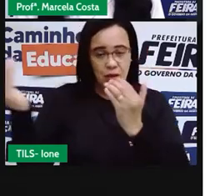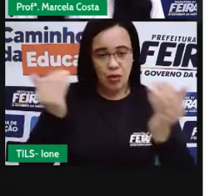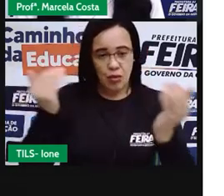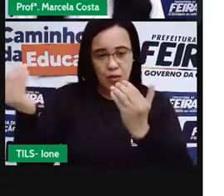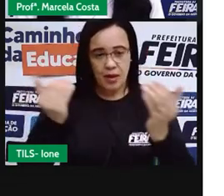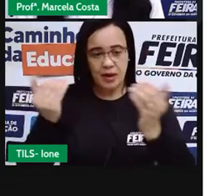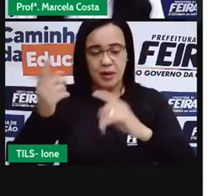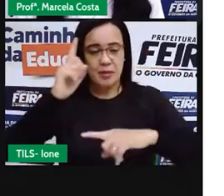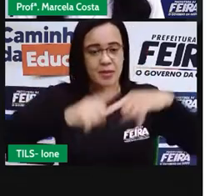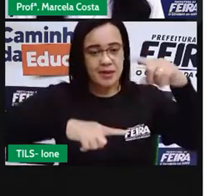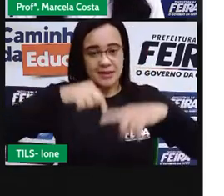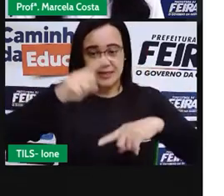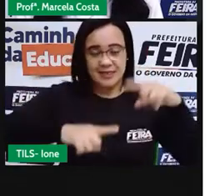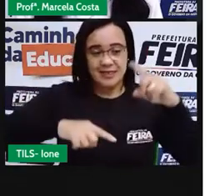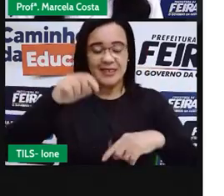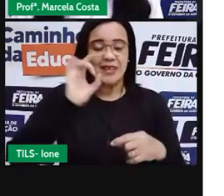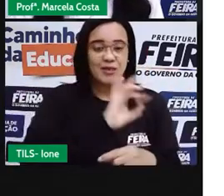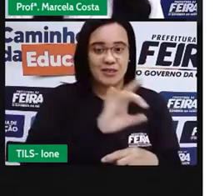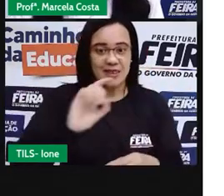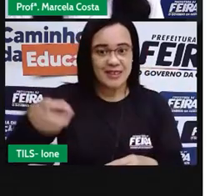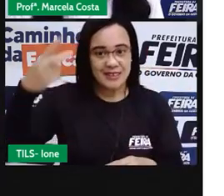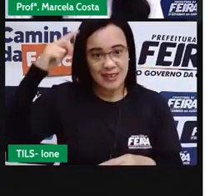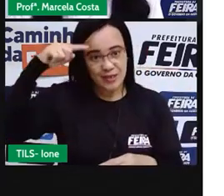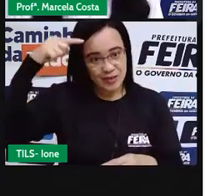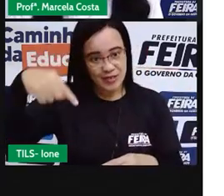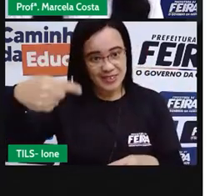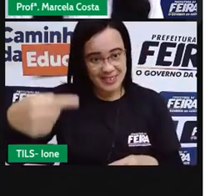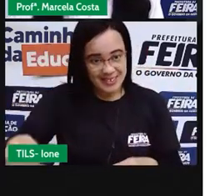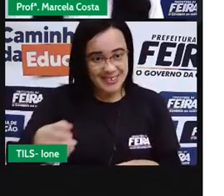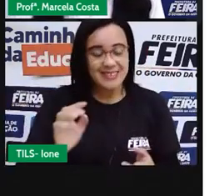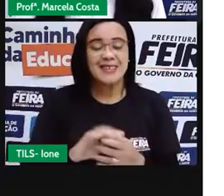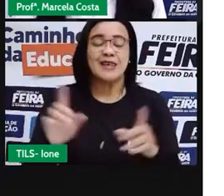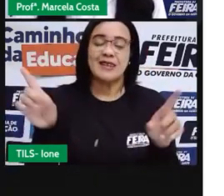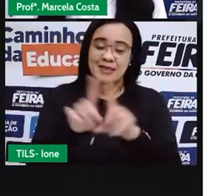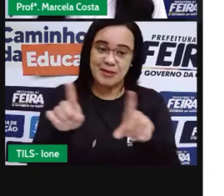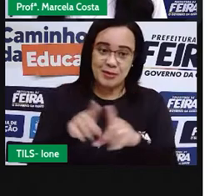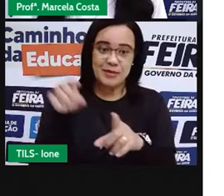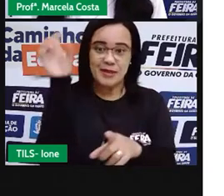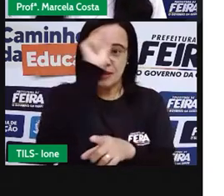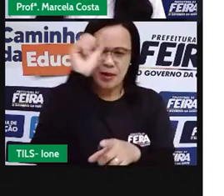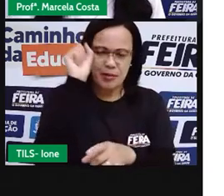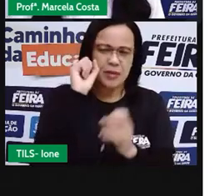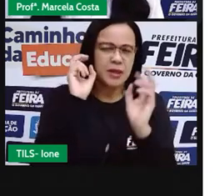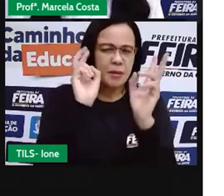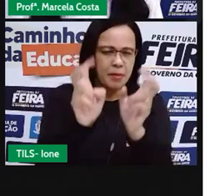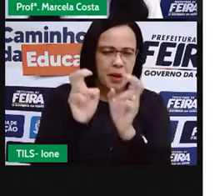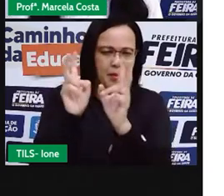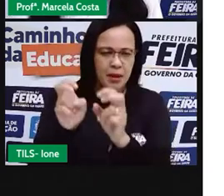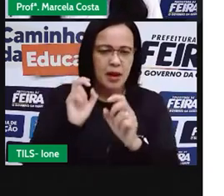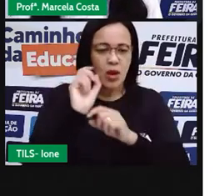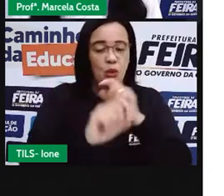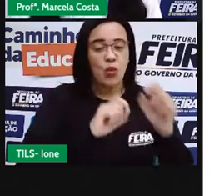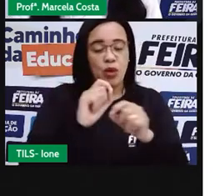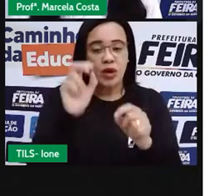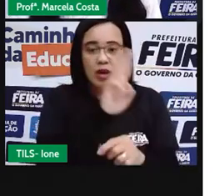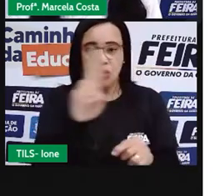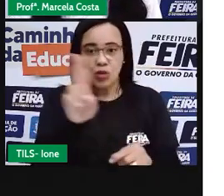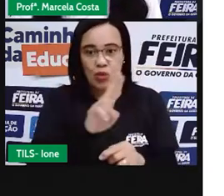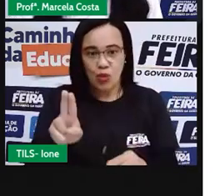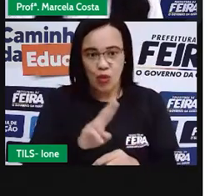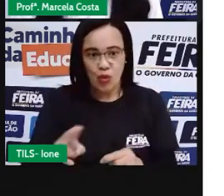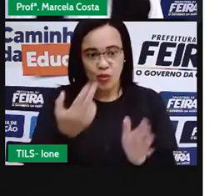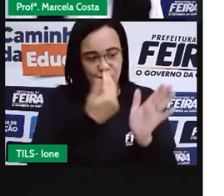presentes no nosso cotidiano, que você também aprenda a reconhecer e a nomear figuras